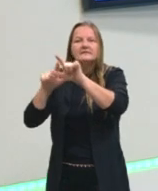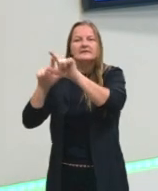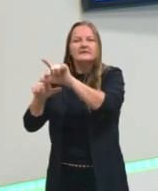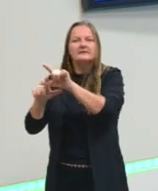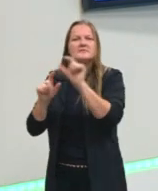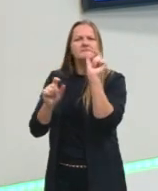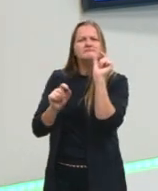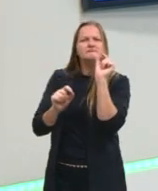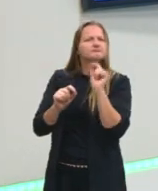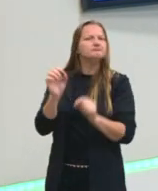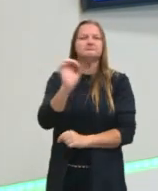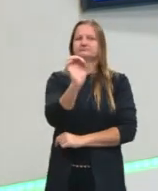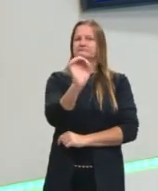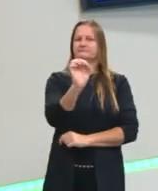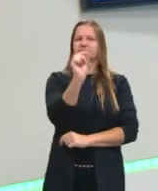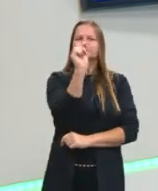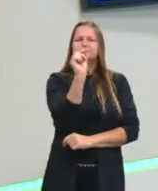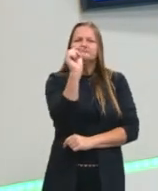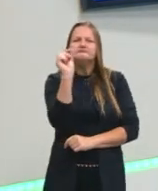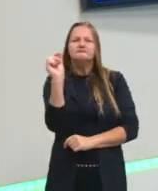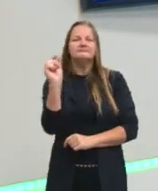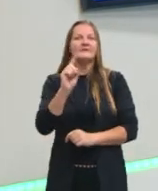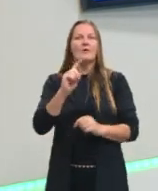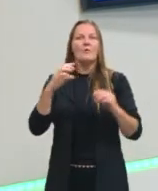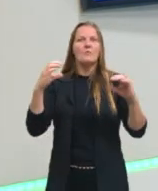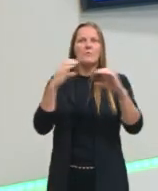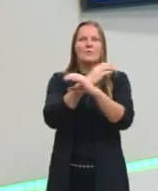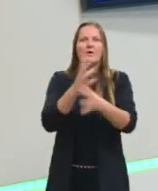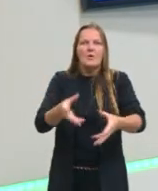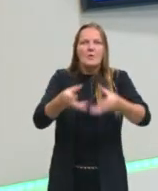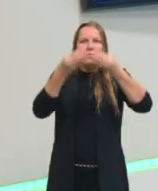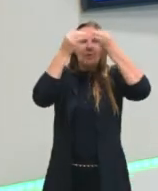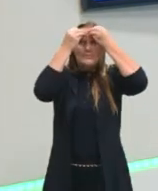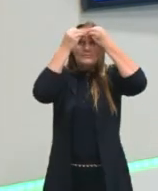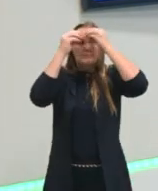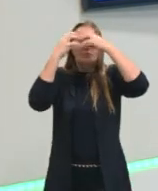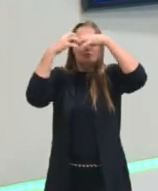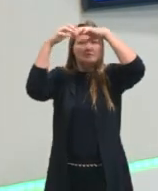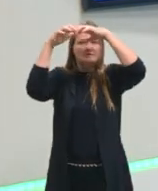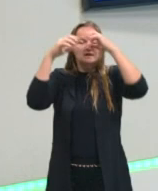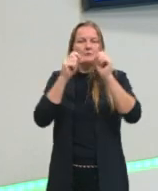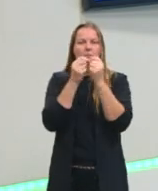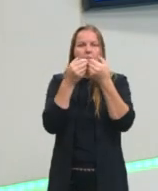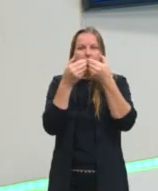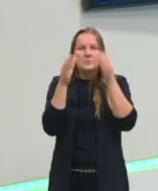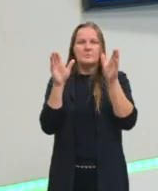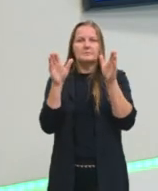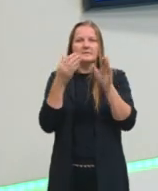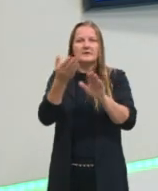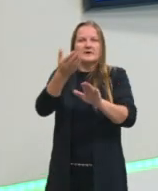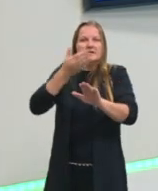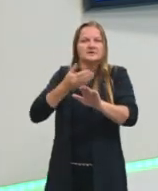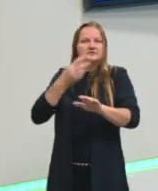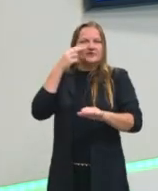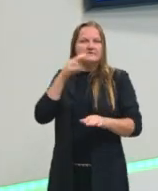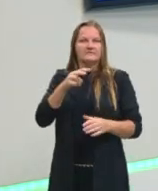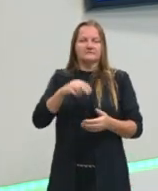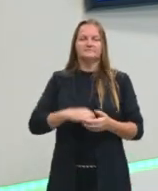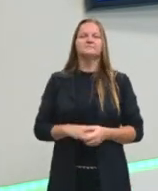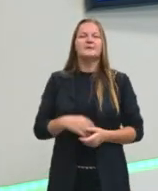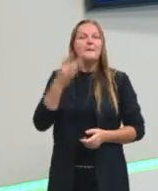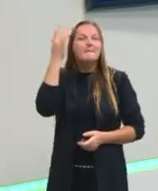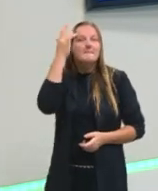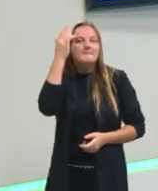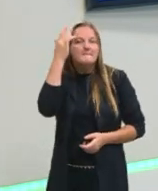A gente olha aquela palavra e a gente consegue retomar no nosso cérebro que a gente já viu aquela palavra antes. A nossa